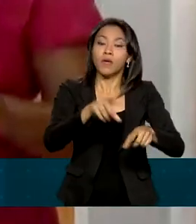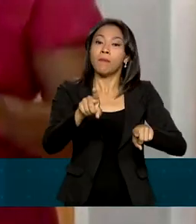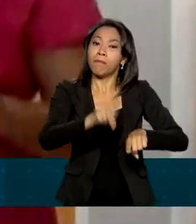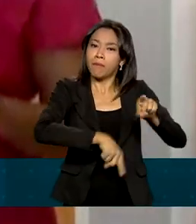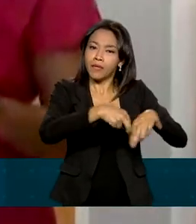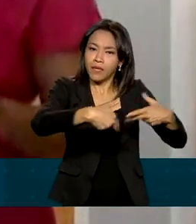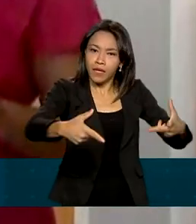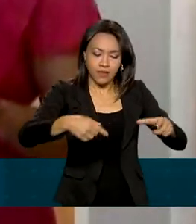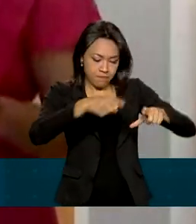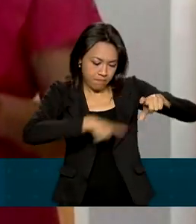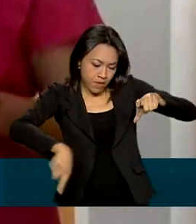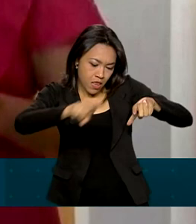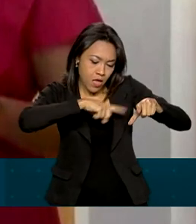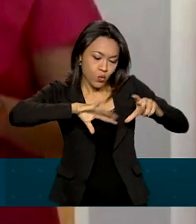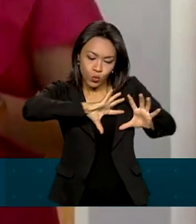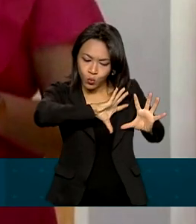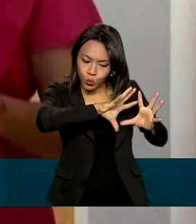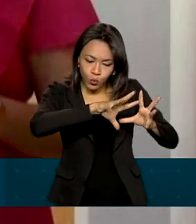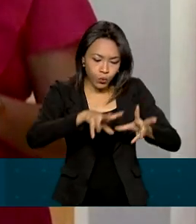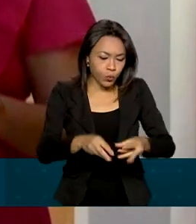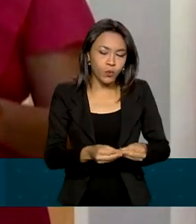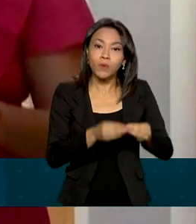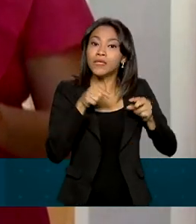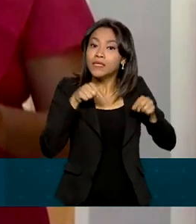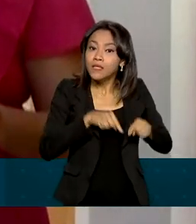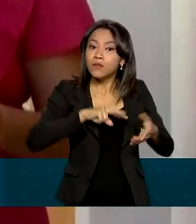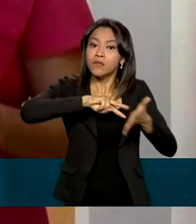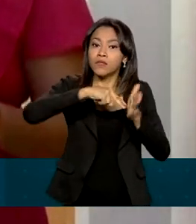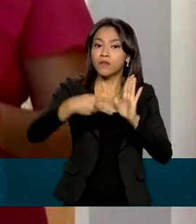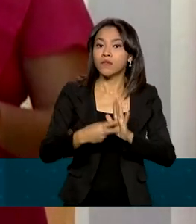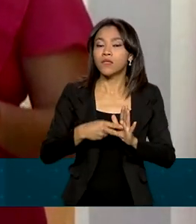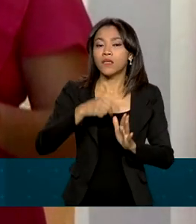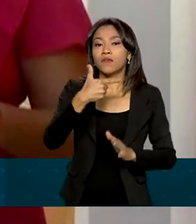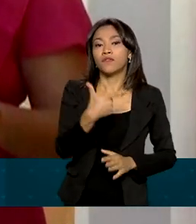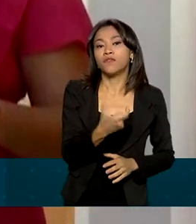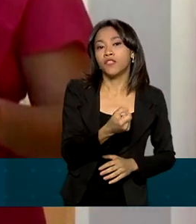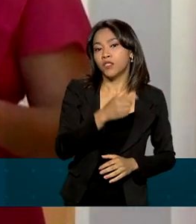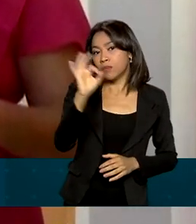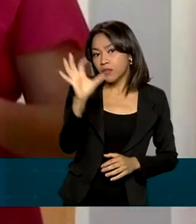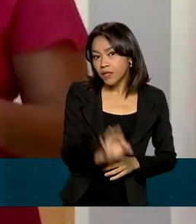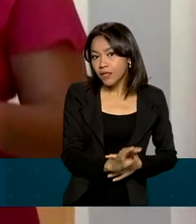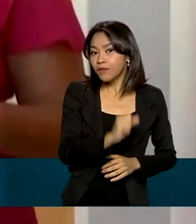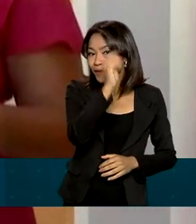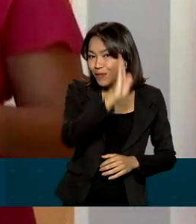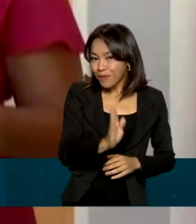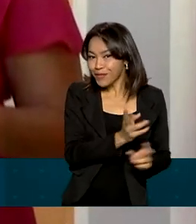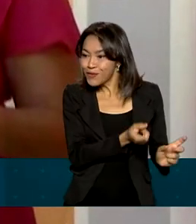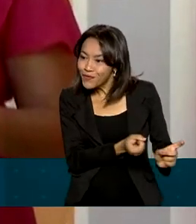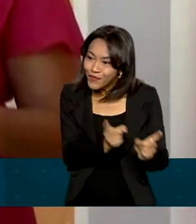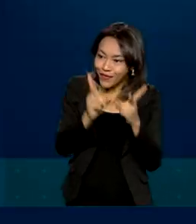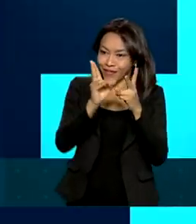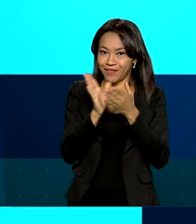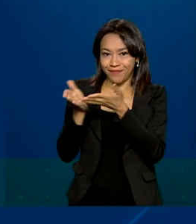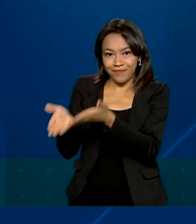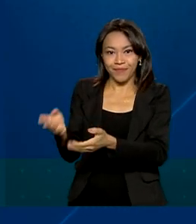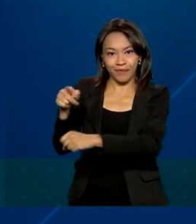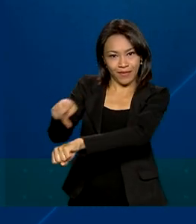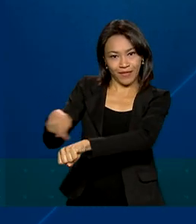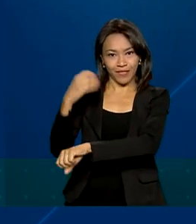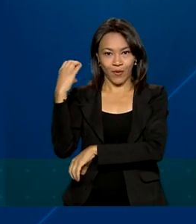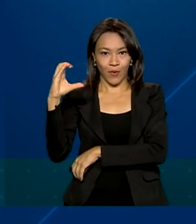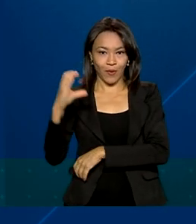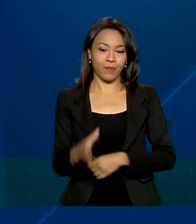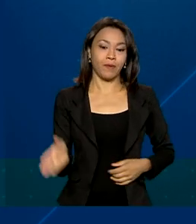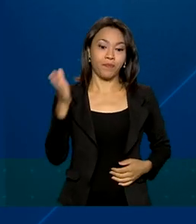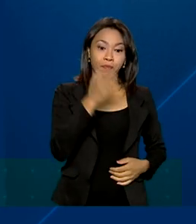pneus. Juntos, todos esses bens representam mais de 20% de tudo que o Brasil vende para cá. A Colômbia